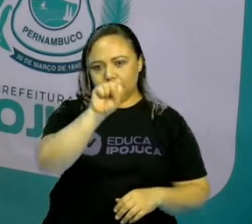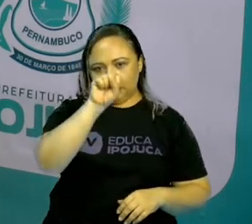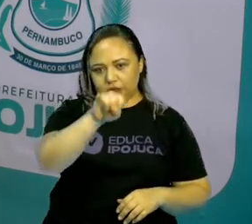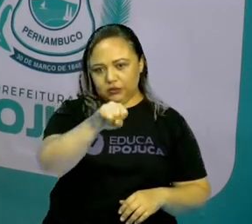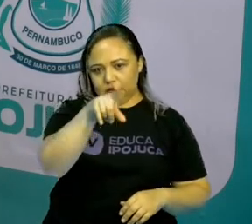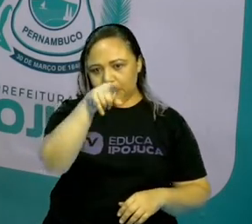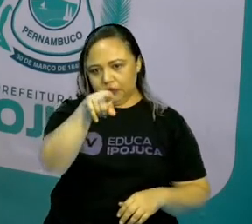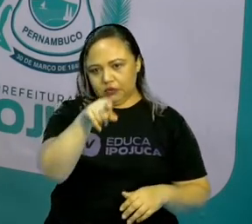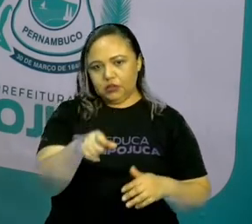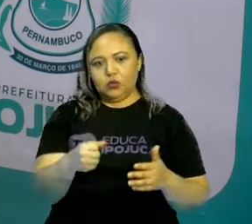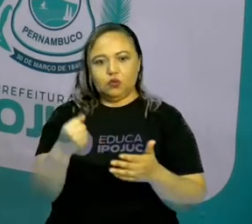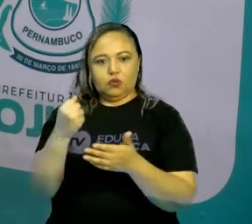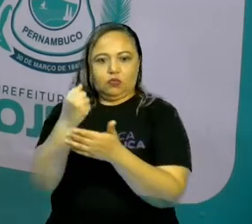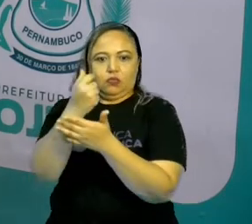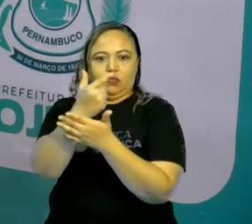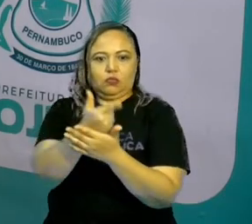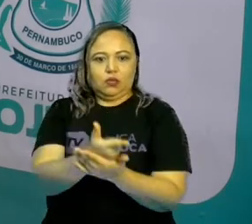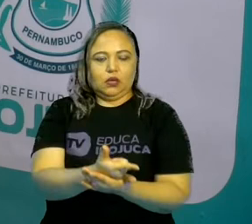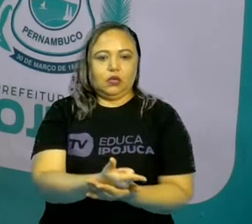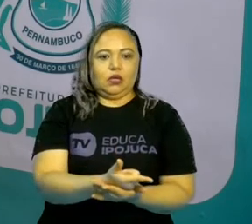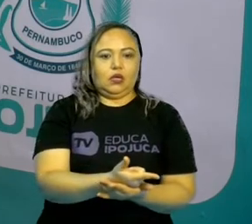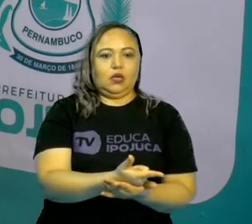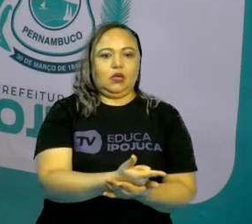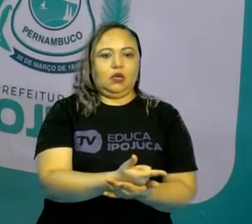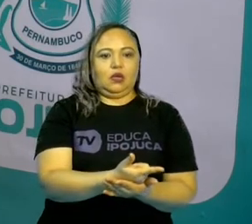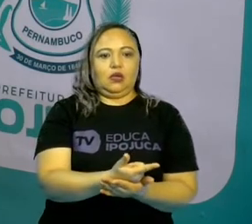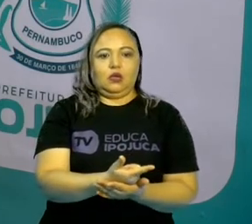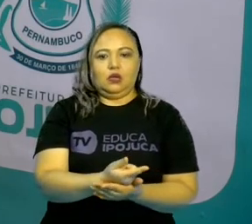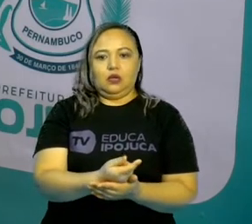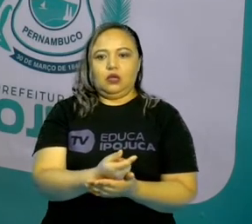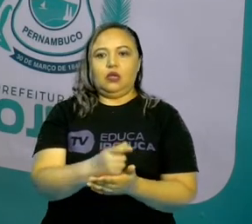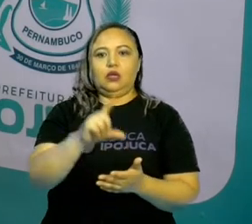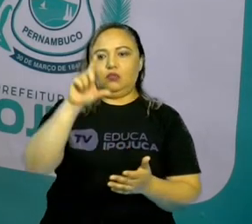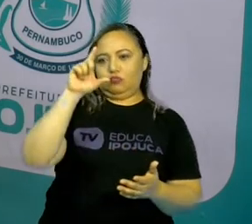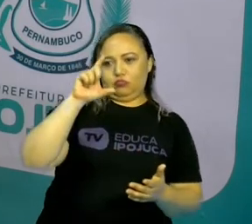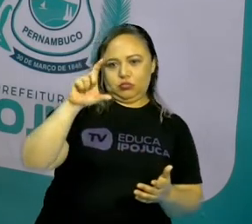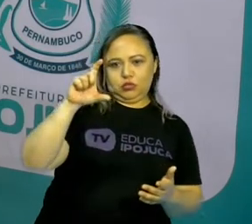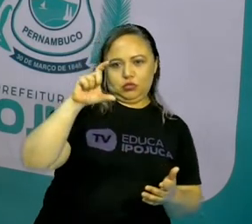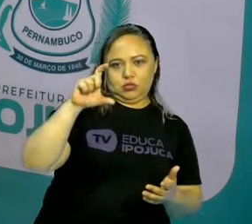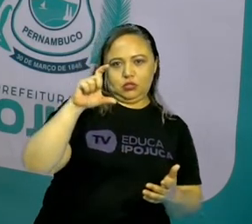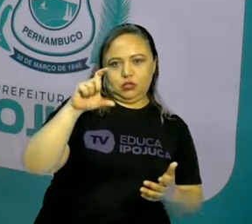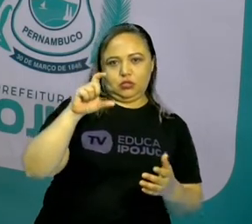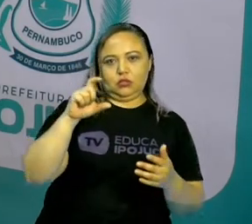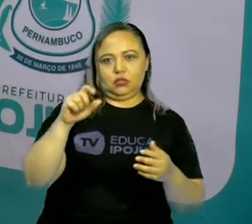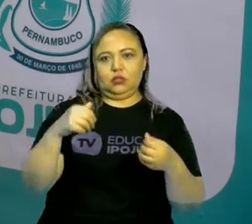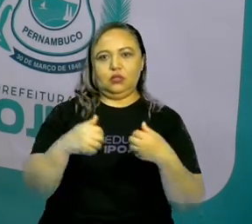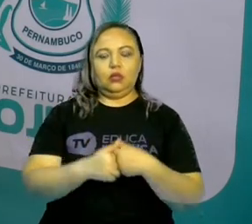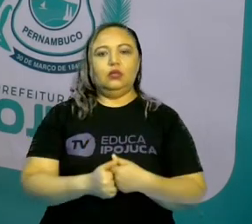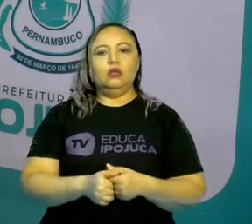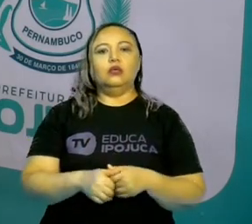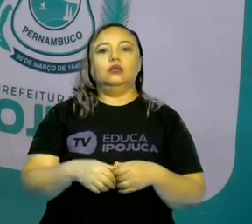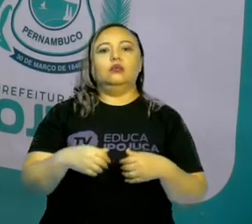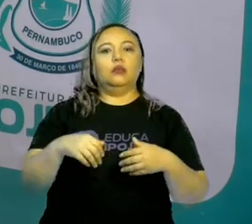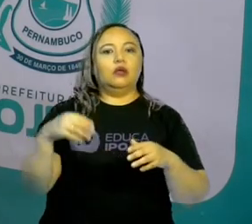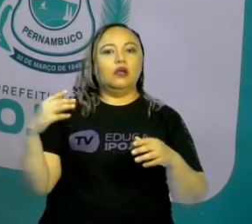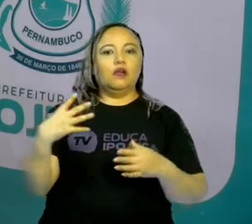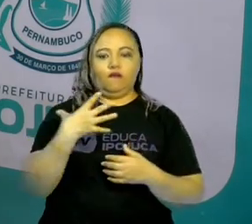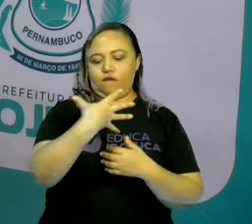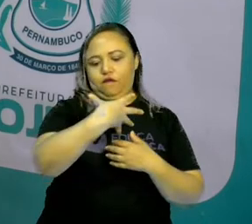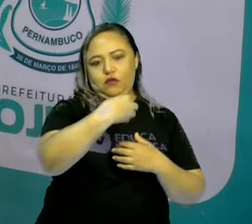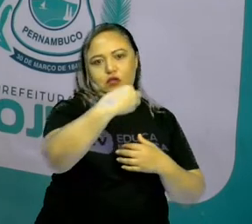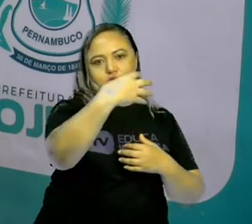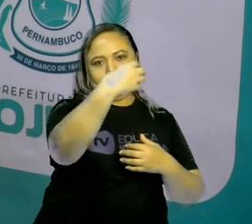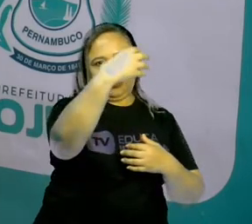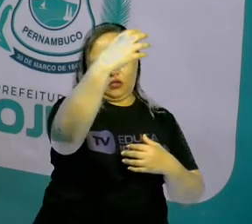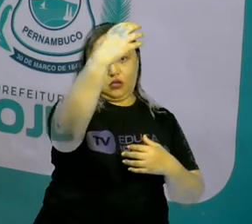precisa estar lá antes, vamos dizer assim, foi 16 horas. Mas